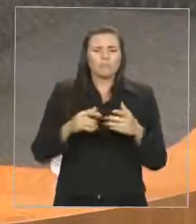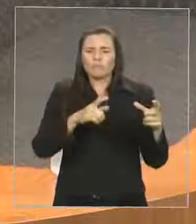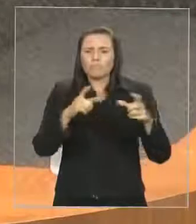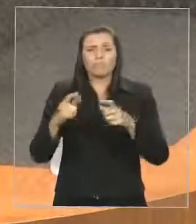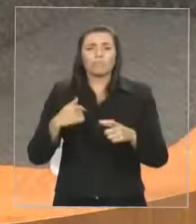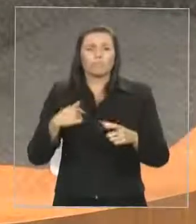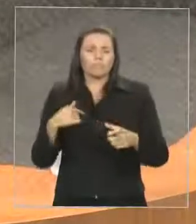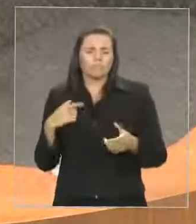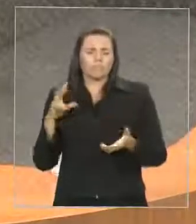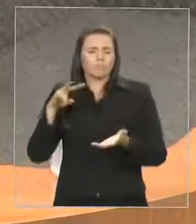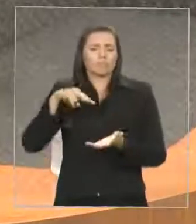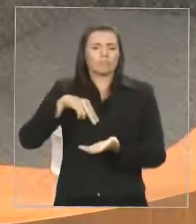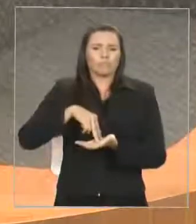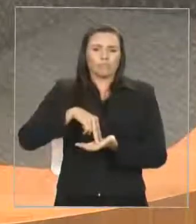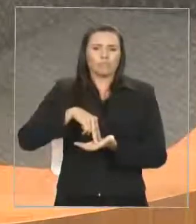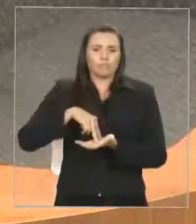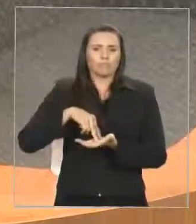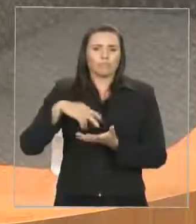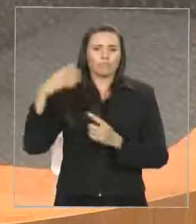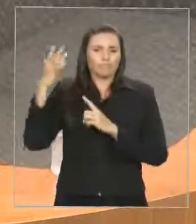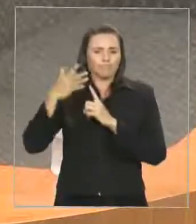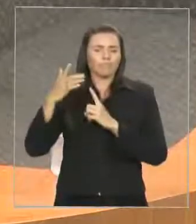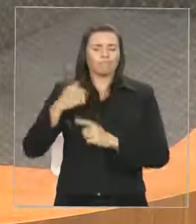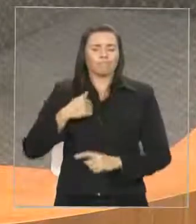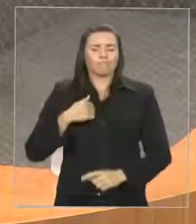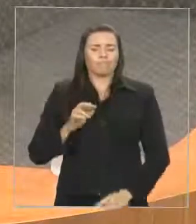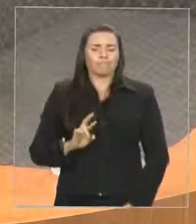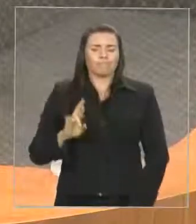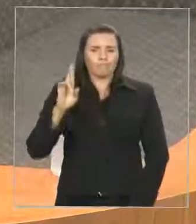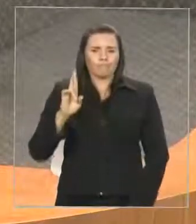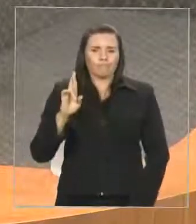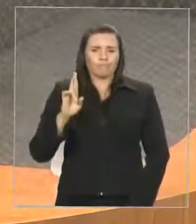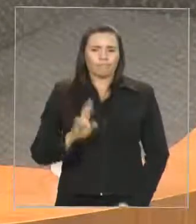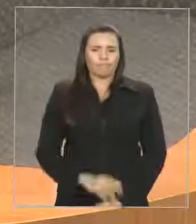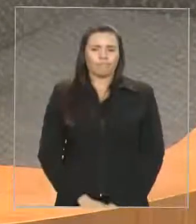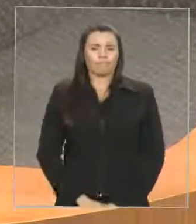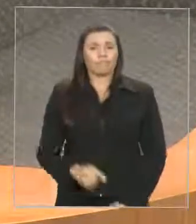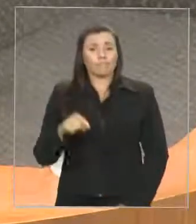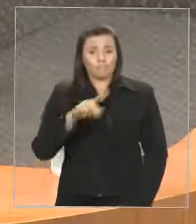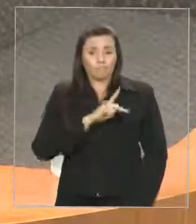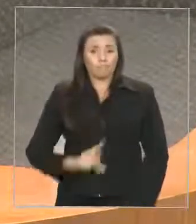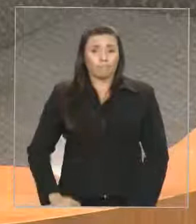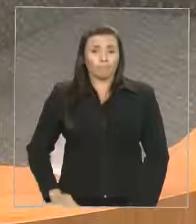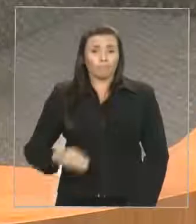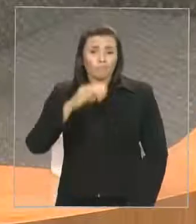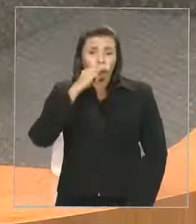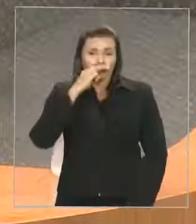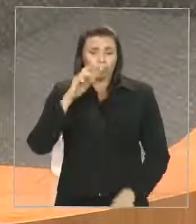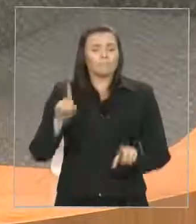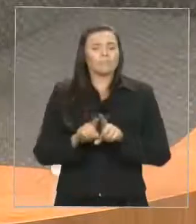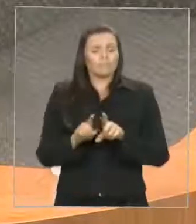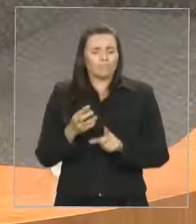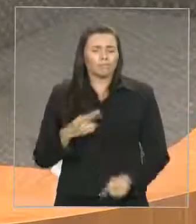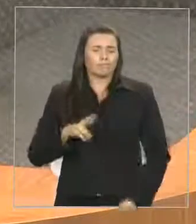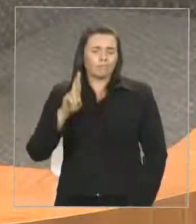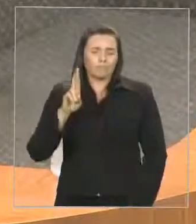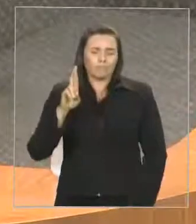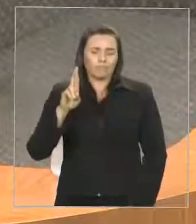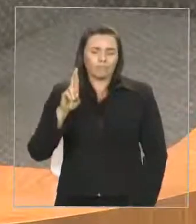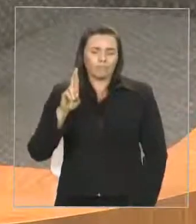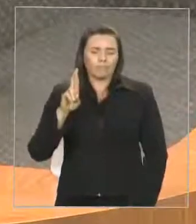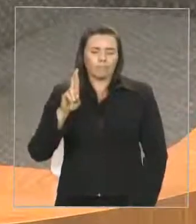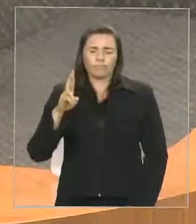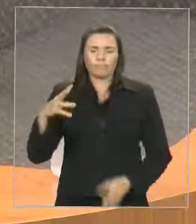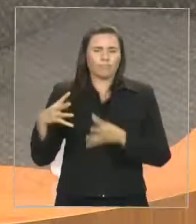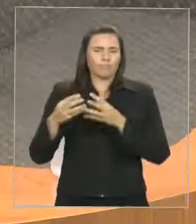apresento, inicialmente eu apresento em nome do presidente desta casa, em nome do presidente Humberto Coutinho e dos demais deputados, mesmo que não se façam presentes.